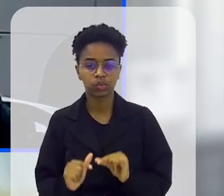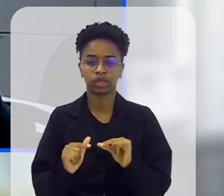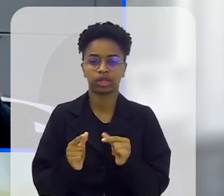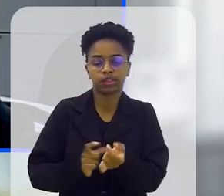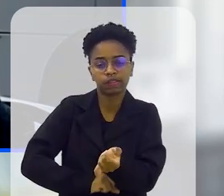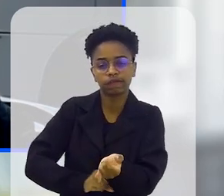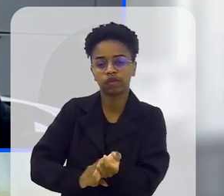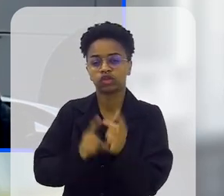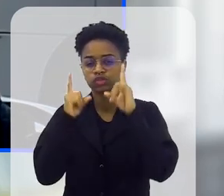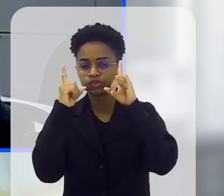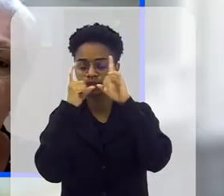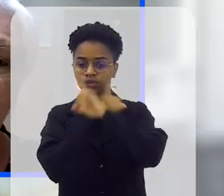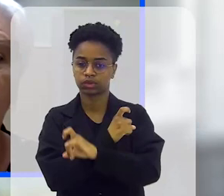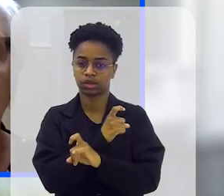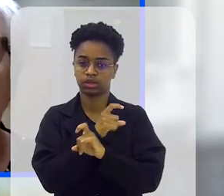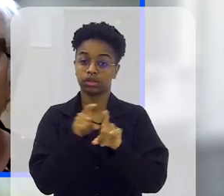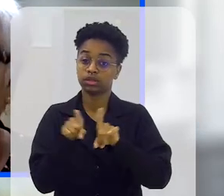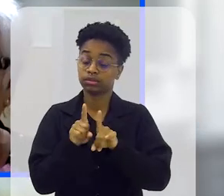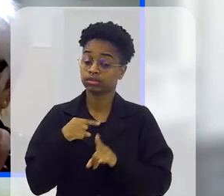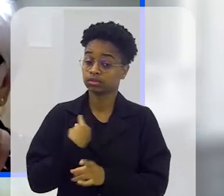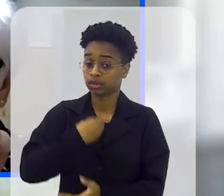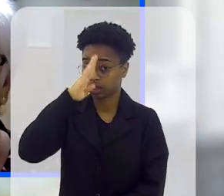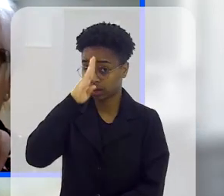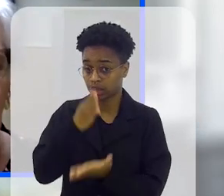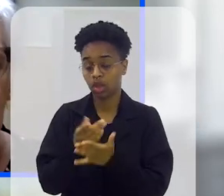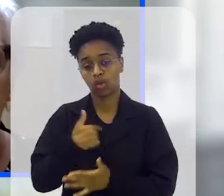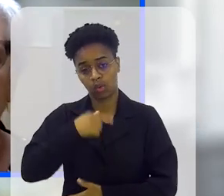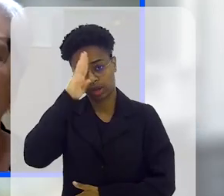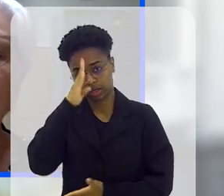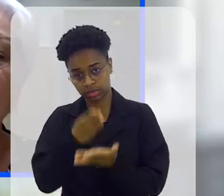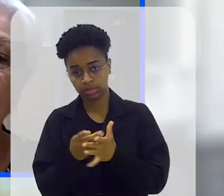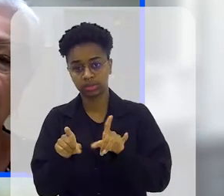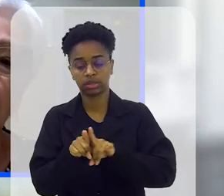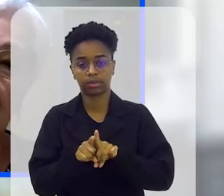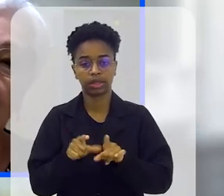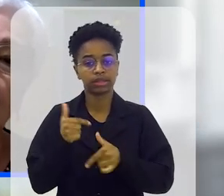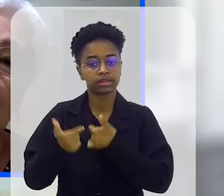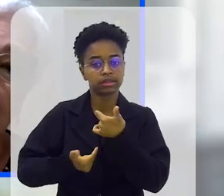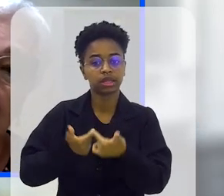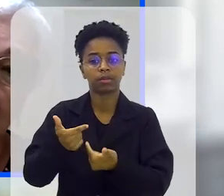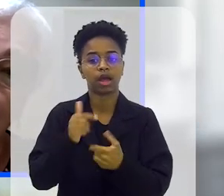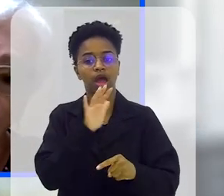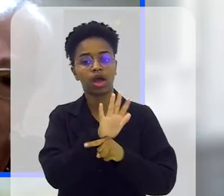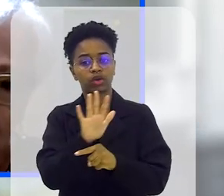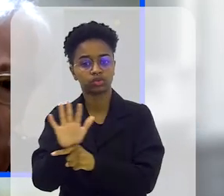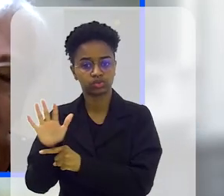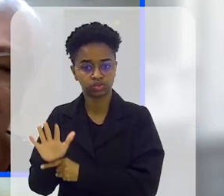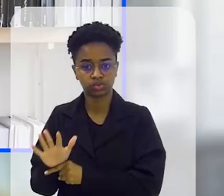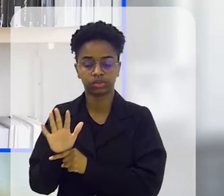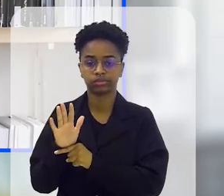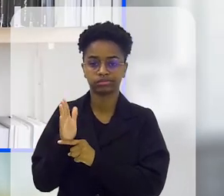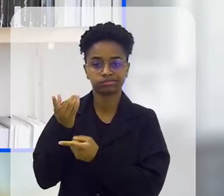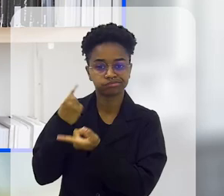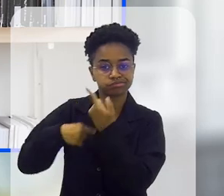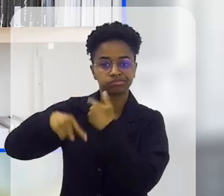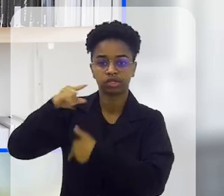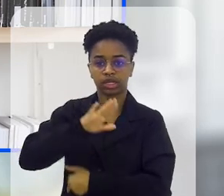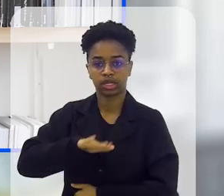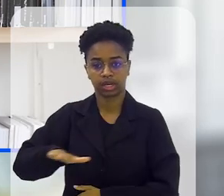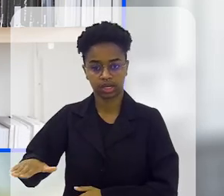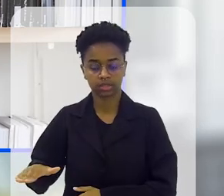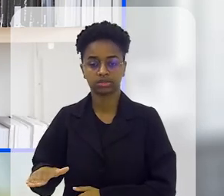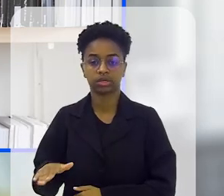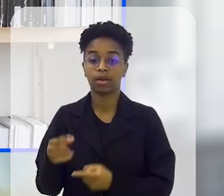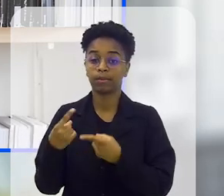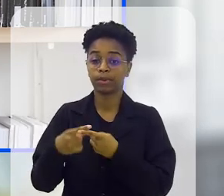tensão, essas dificuldades, e a gente acredita, eu acredito, que esse trabalho ajuda na recuperação dessa